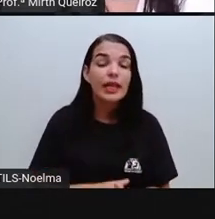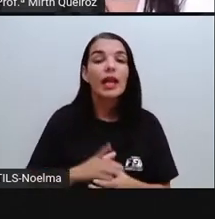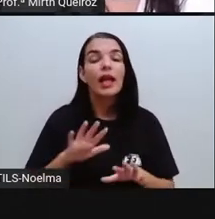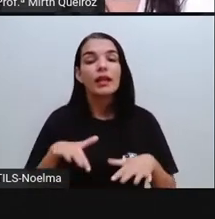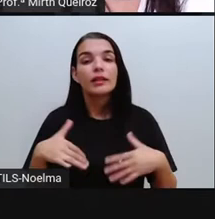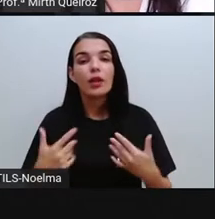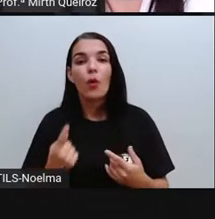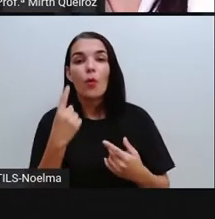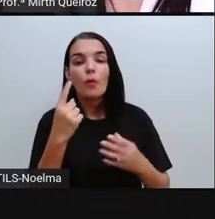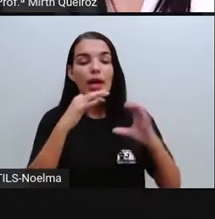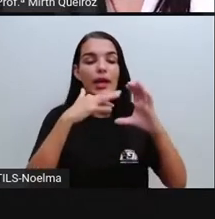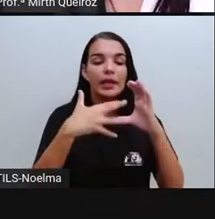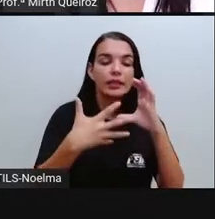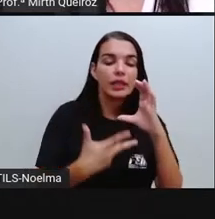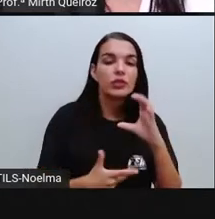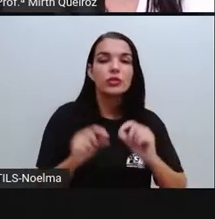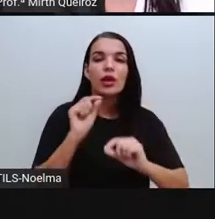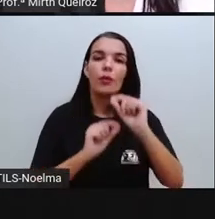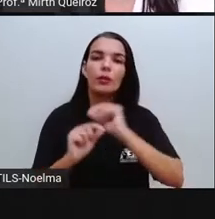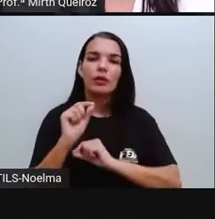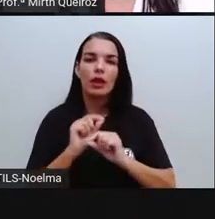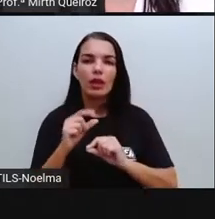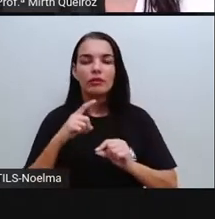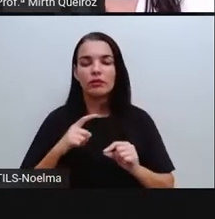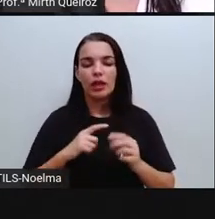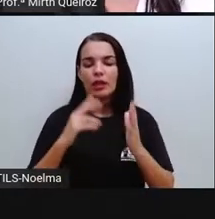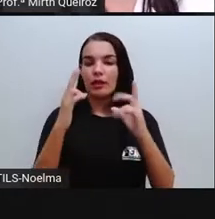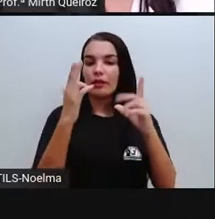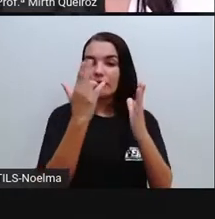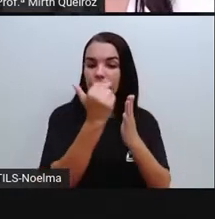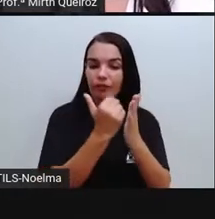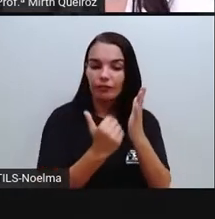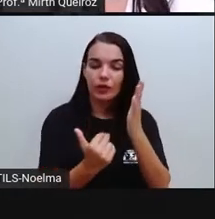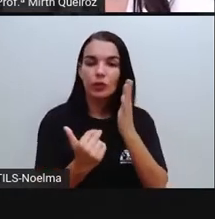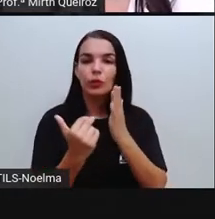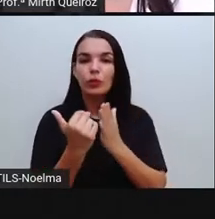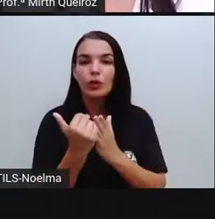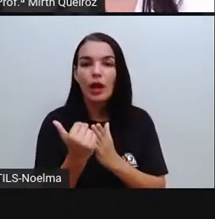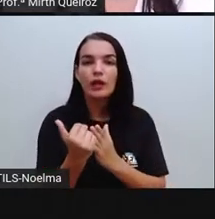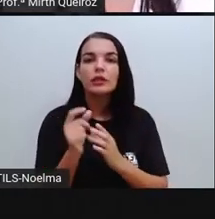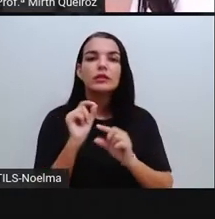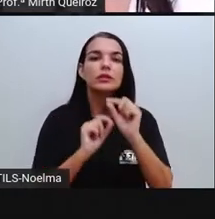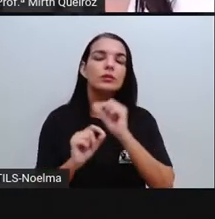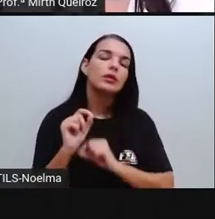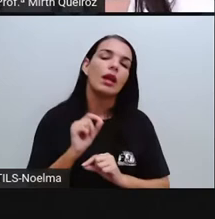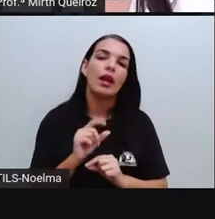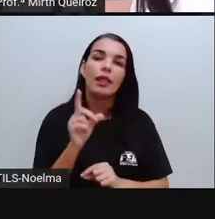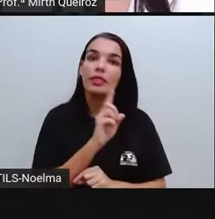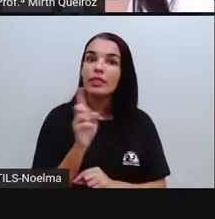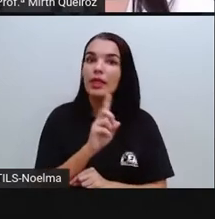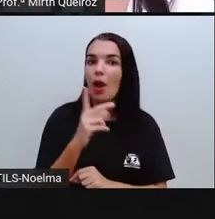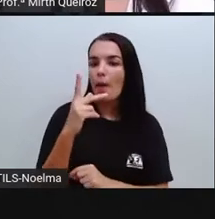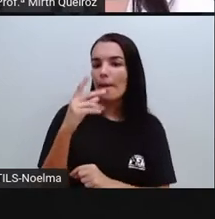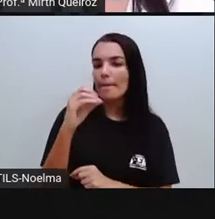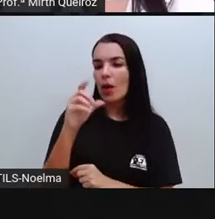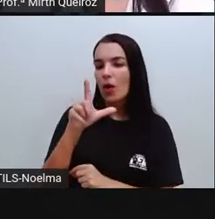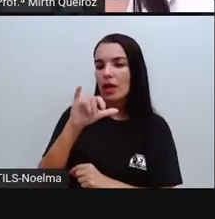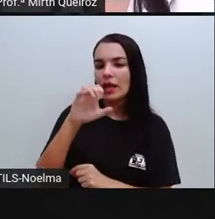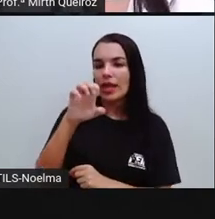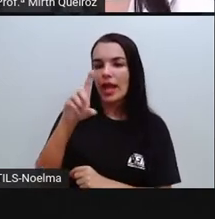utilizar aí é o fato de figuras que não são poliedros ou chamados não poliedros ou corpos